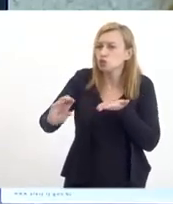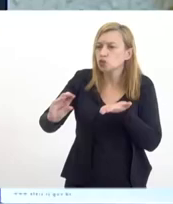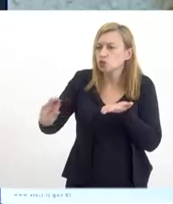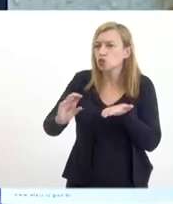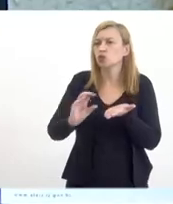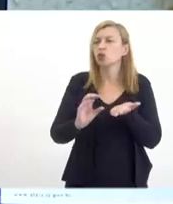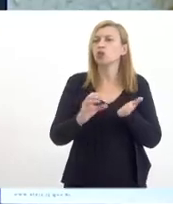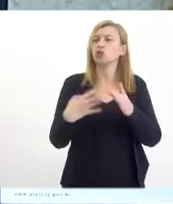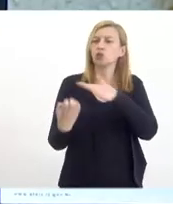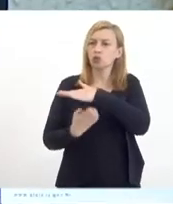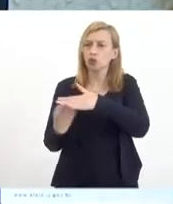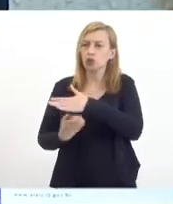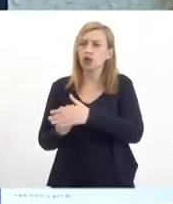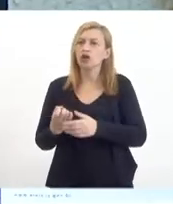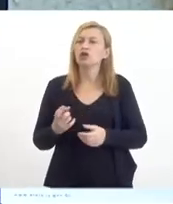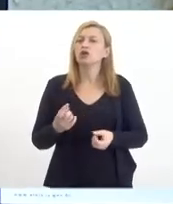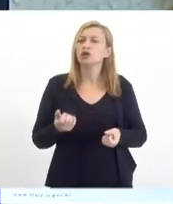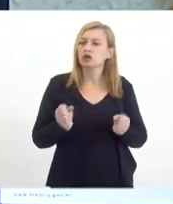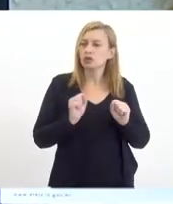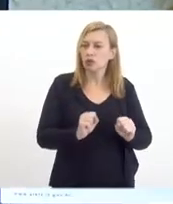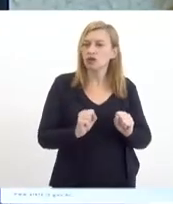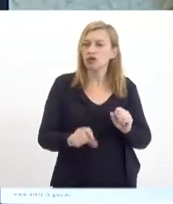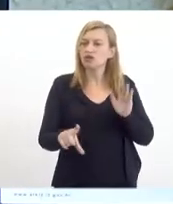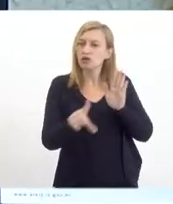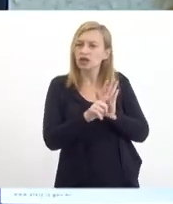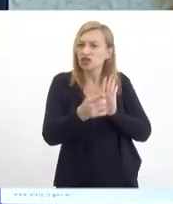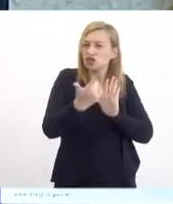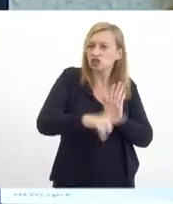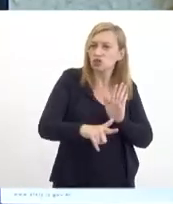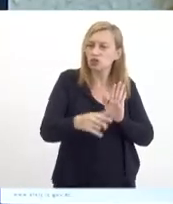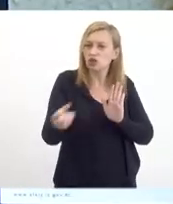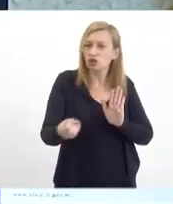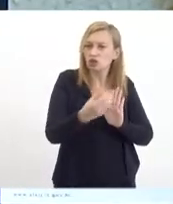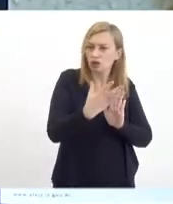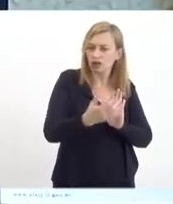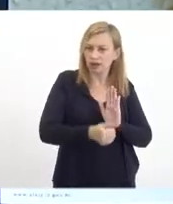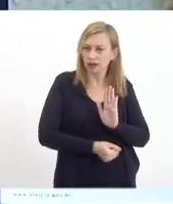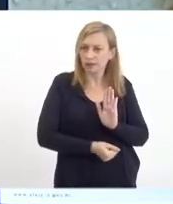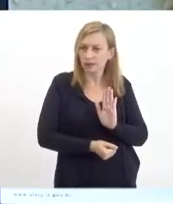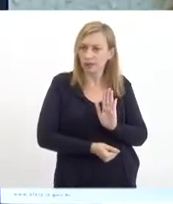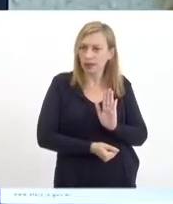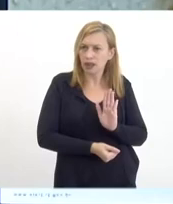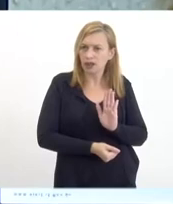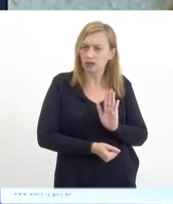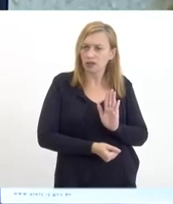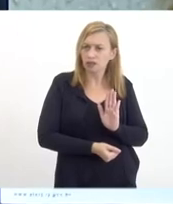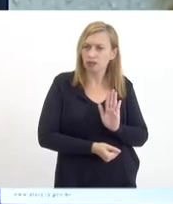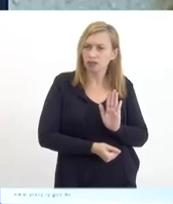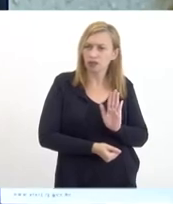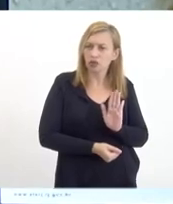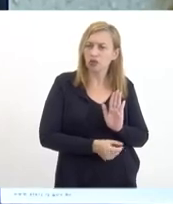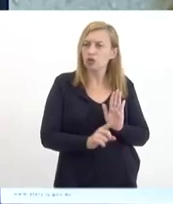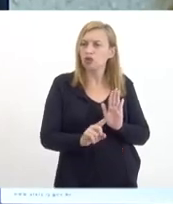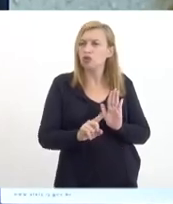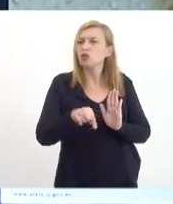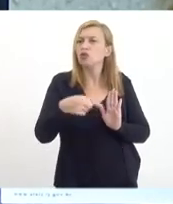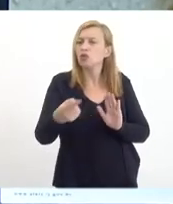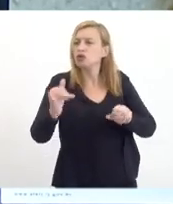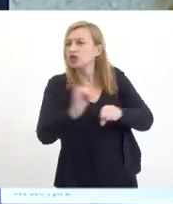daqui para frente, uma vez votado a nova lei, é uma outra forma